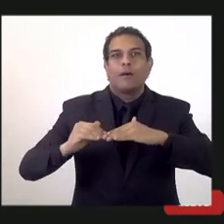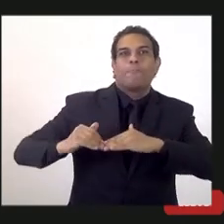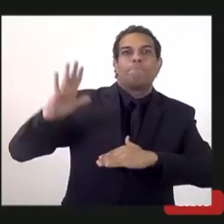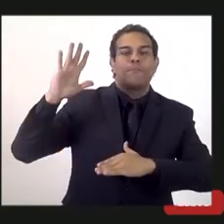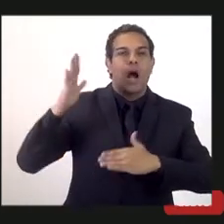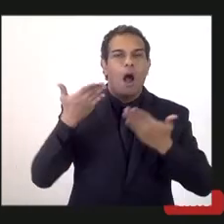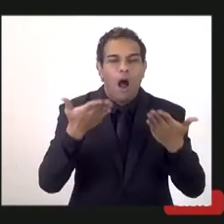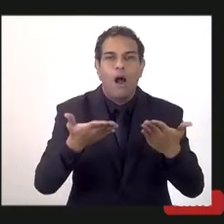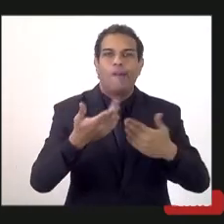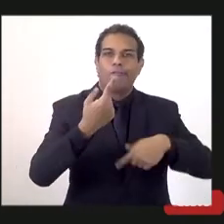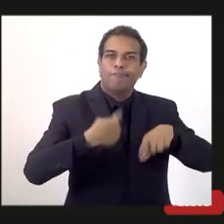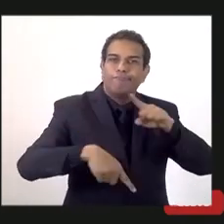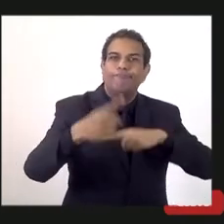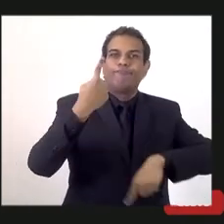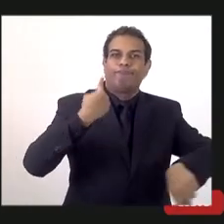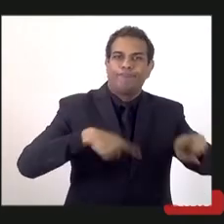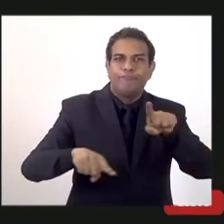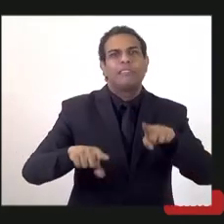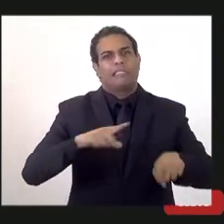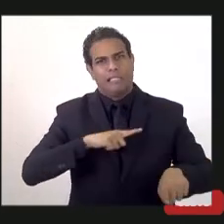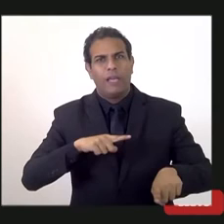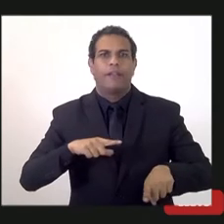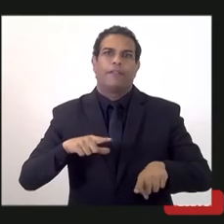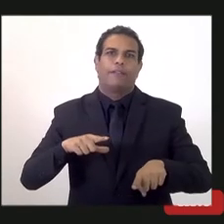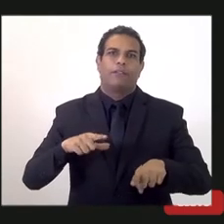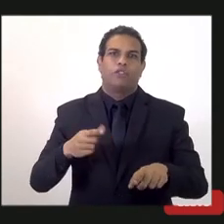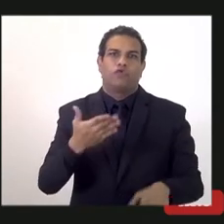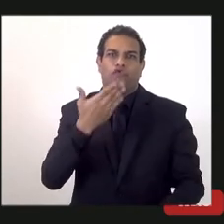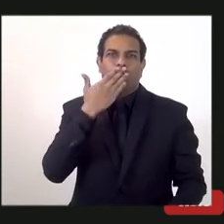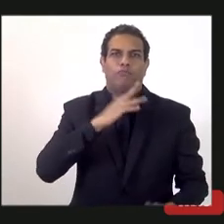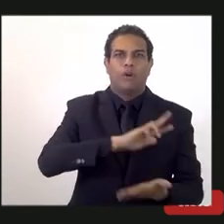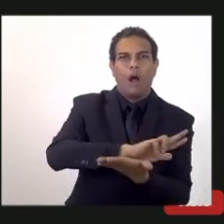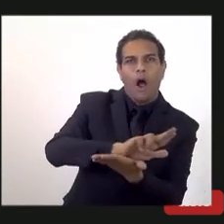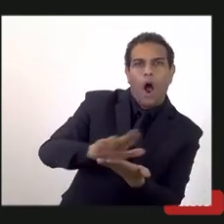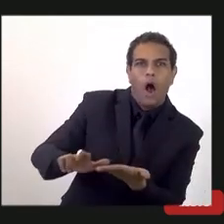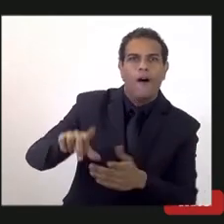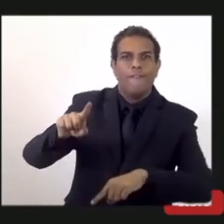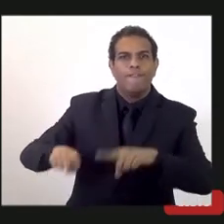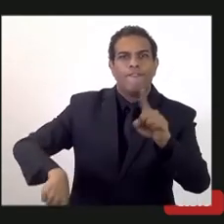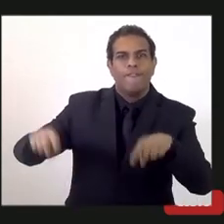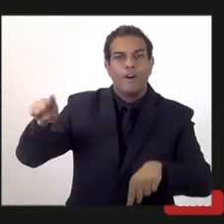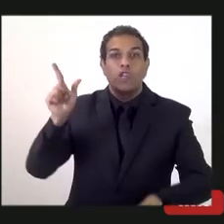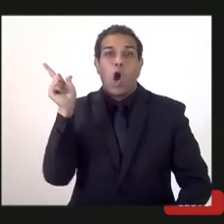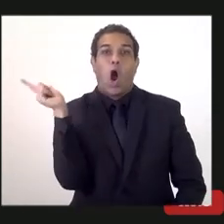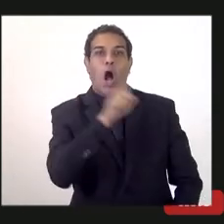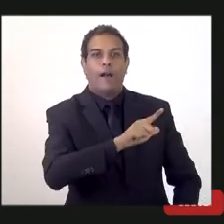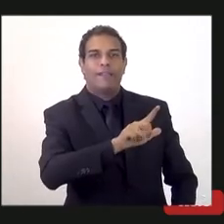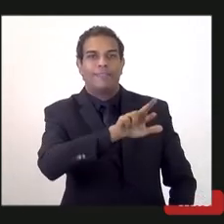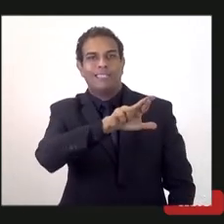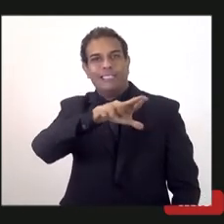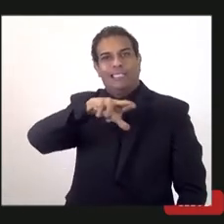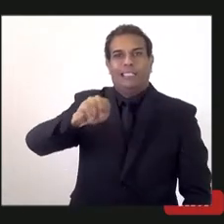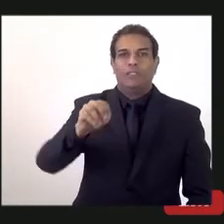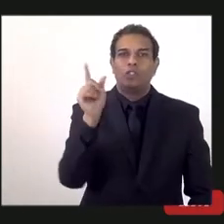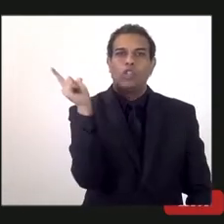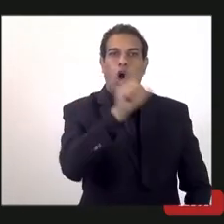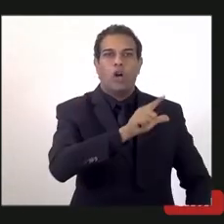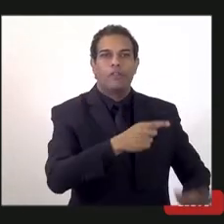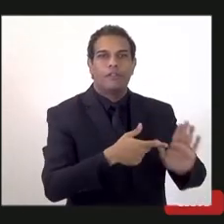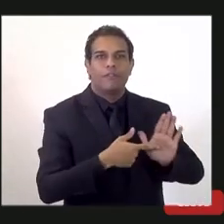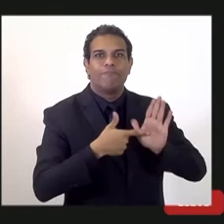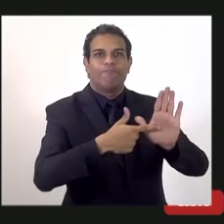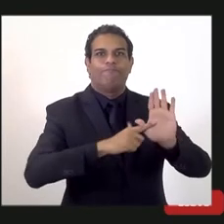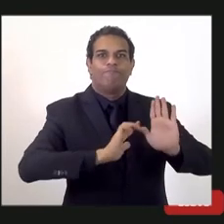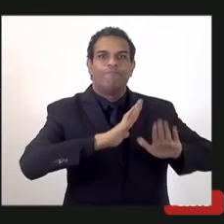recuperação, você teve ali as variantes que ajudaram nesse processo de recuperação, colocaram o Rio de Janeiro nesse protagonismo e você já começa